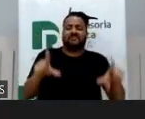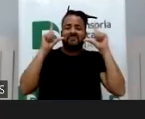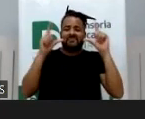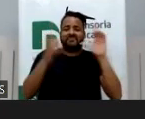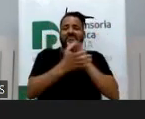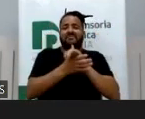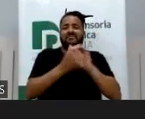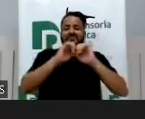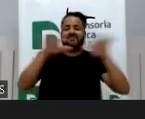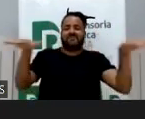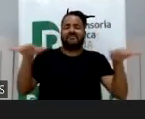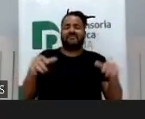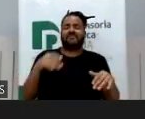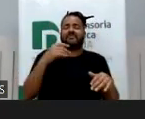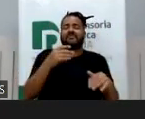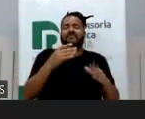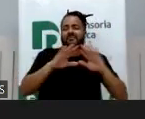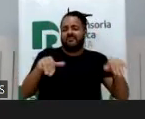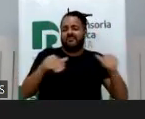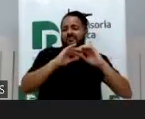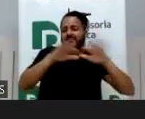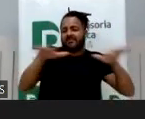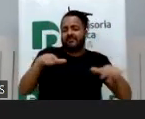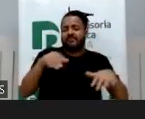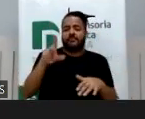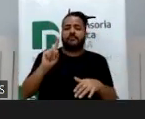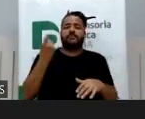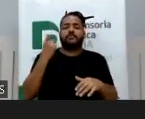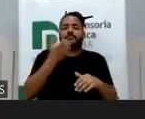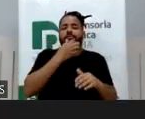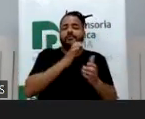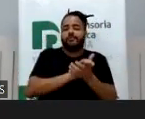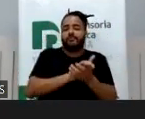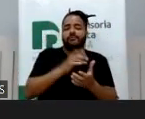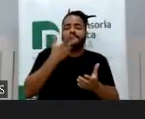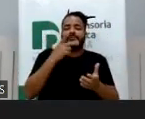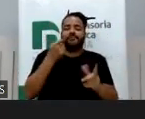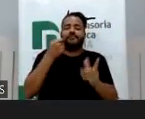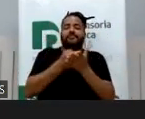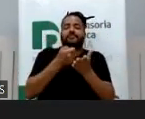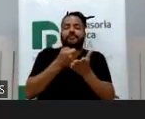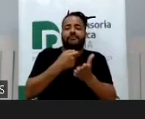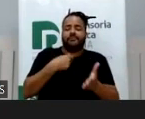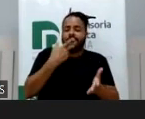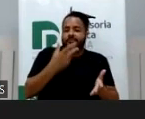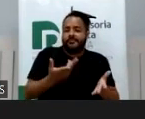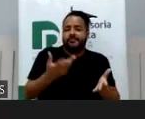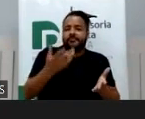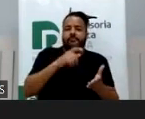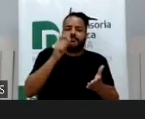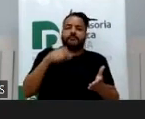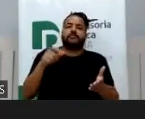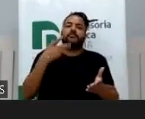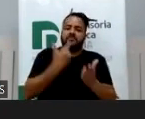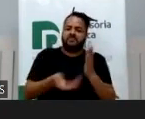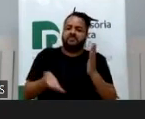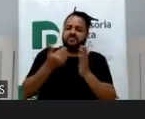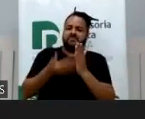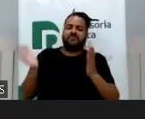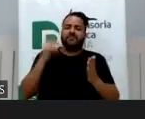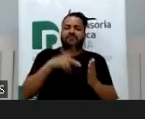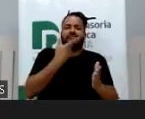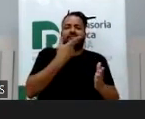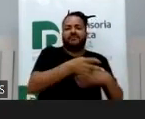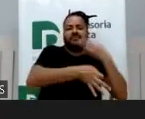divórcio dela todo e as questões com o ex-marido e usou a rede social para pressionar, o cara perdeu patrocínios e tal pelos